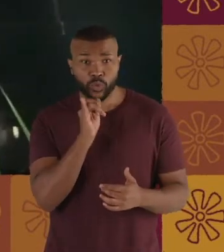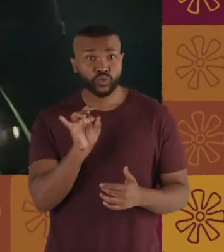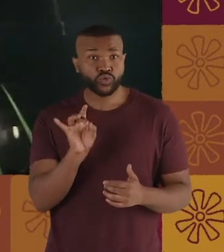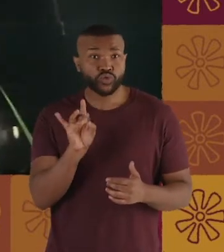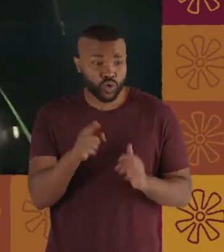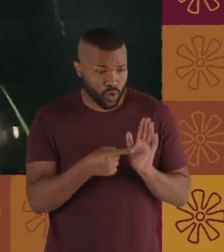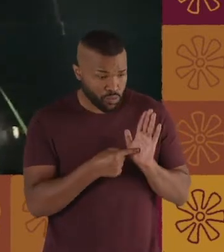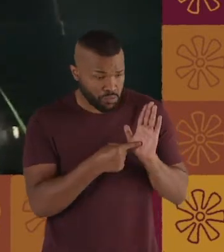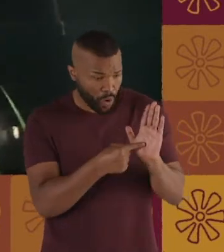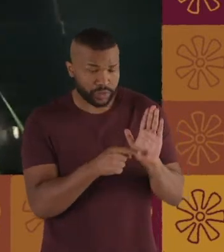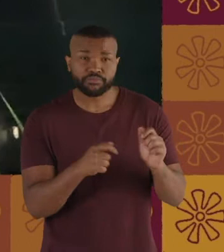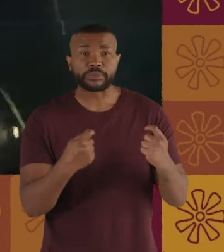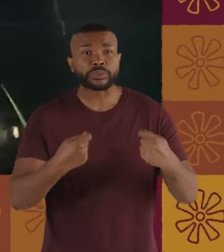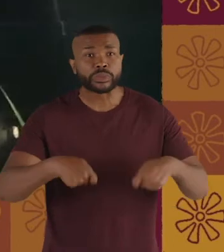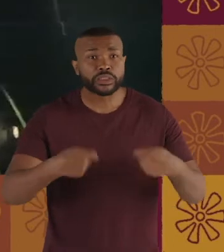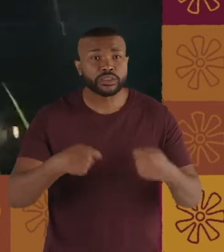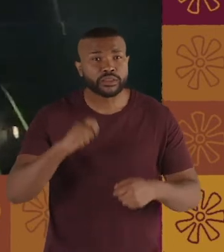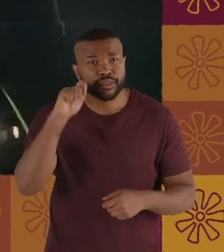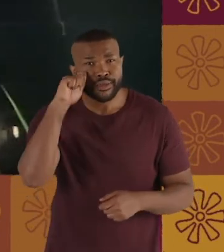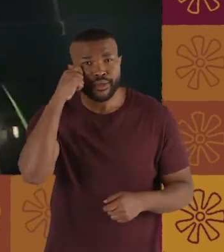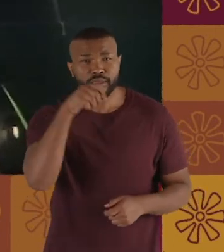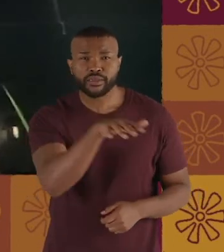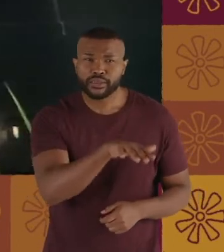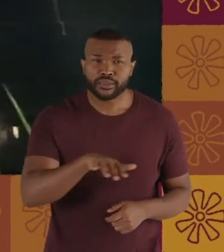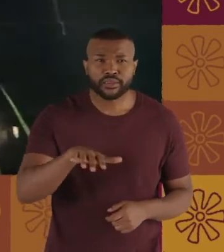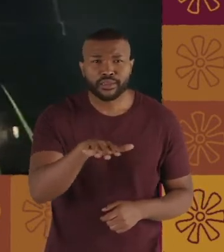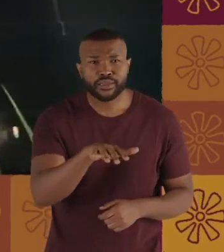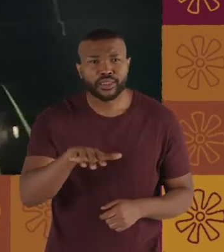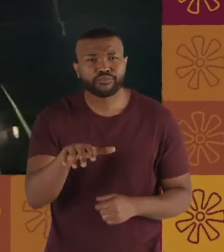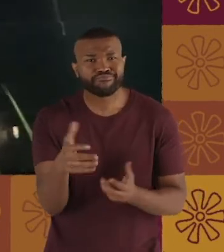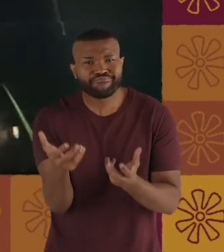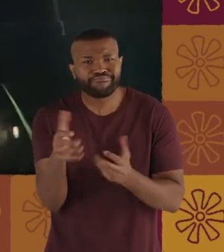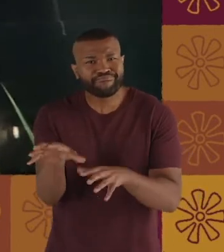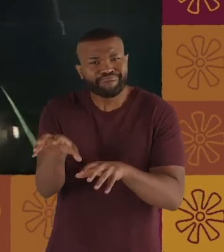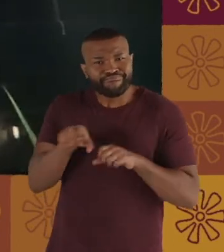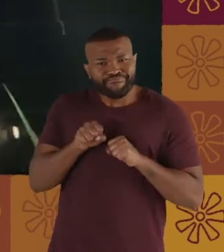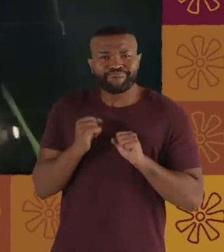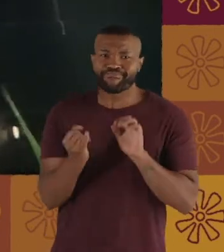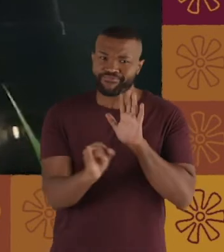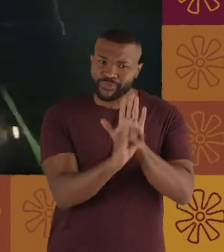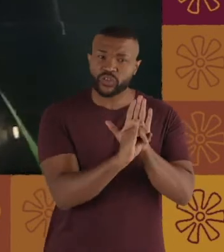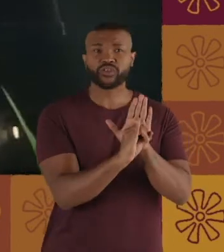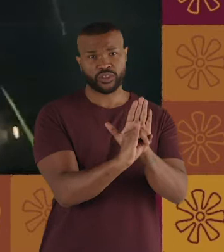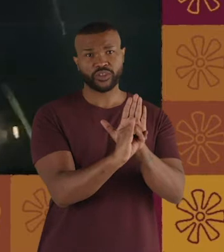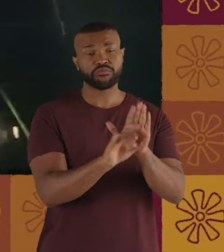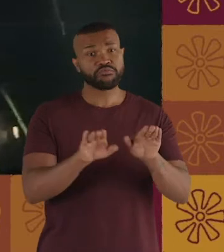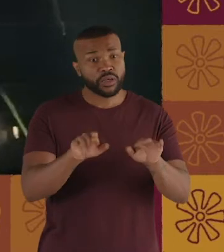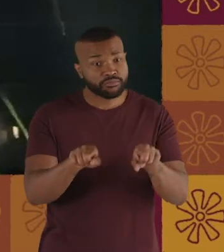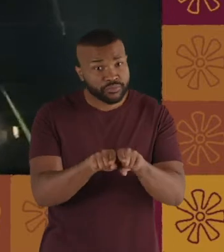só a necessidade dos negros buscarem a sua identidade, mas ela